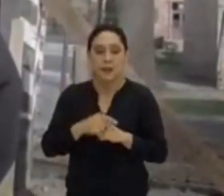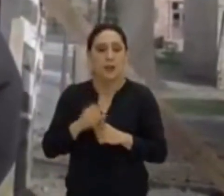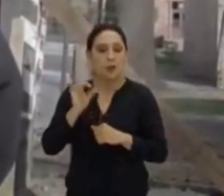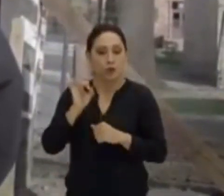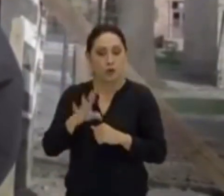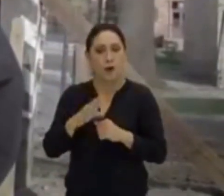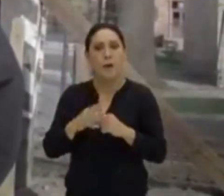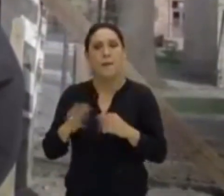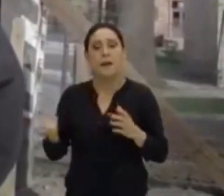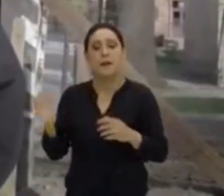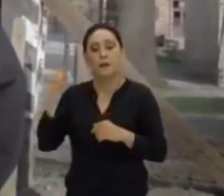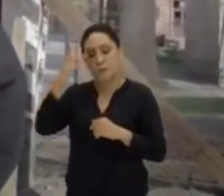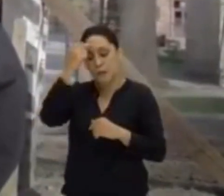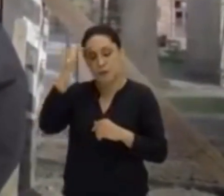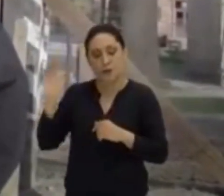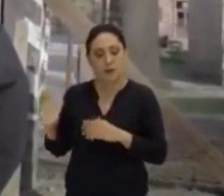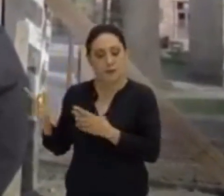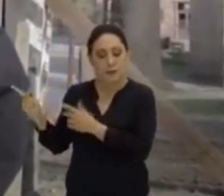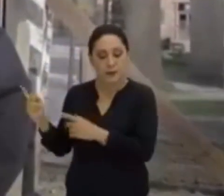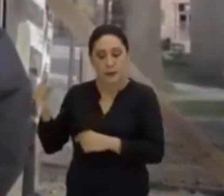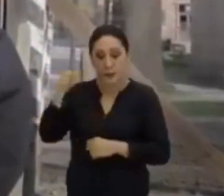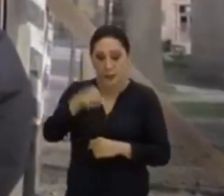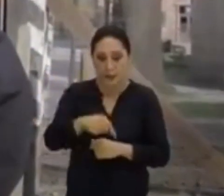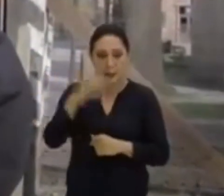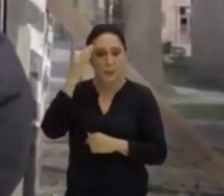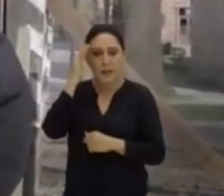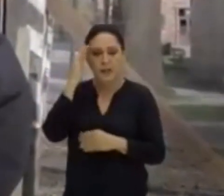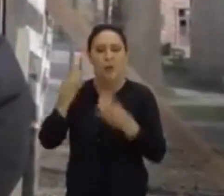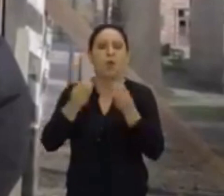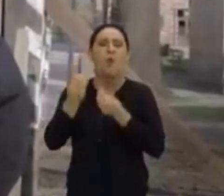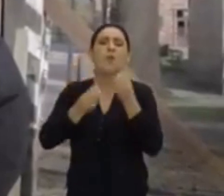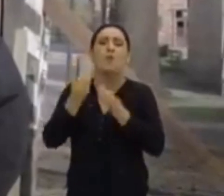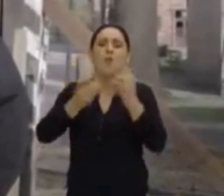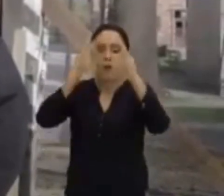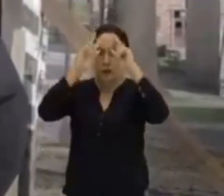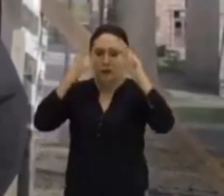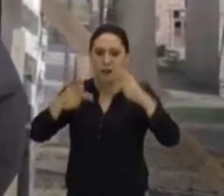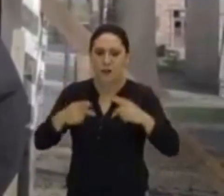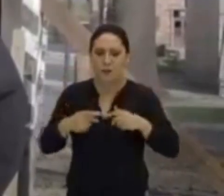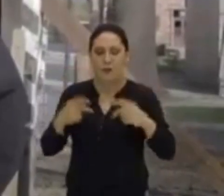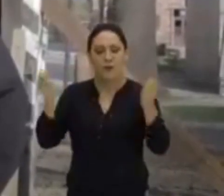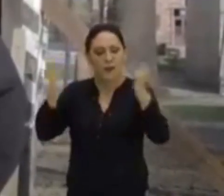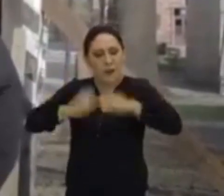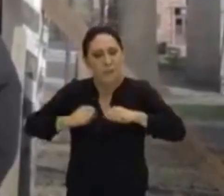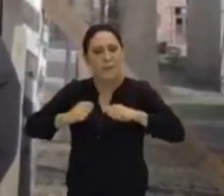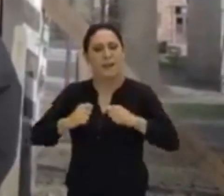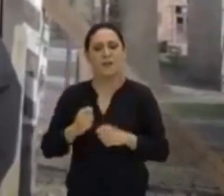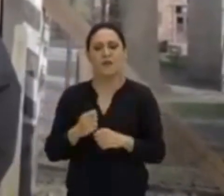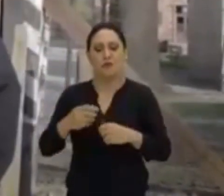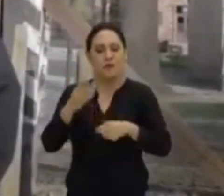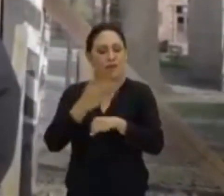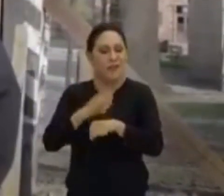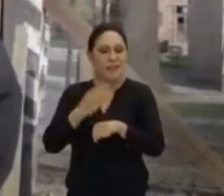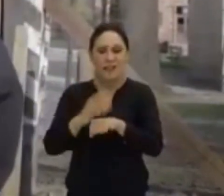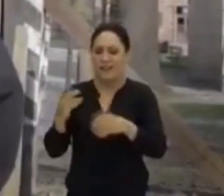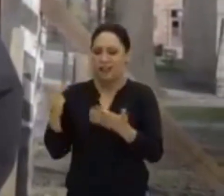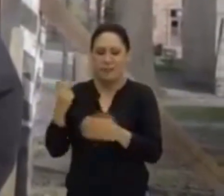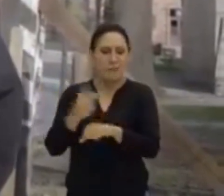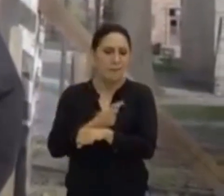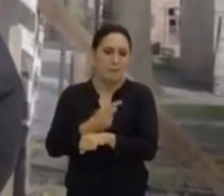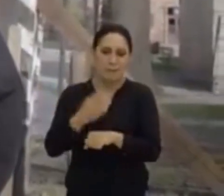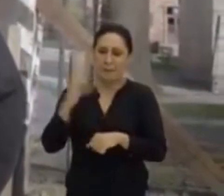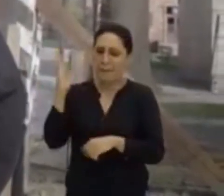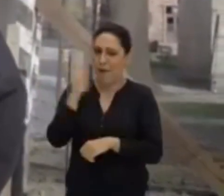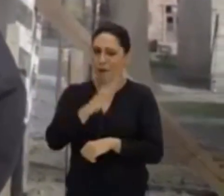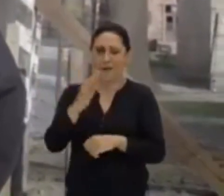refletir, entender como o ser humano foi capaz de tantas atrocidades. É difícil, na verdade não dá para entender,